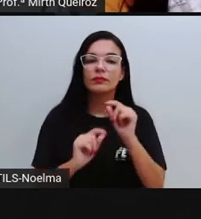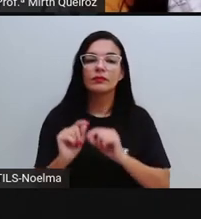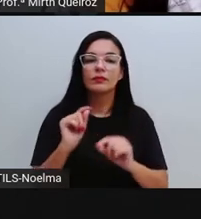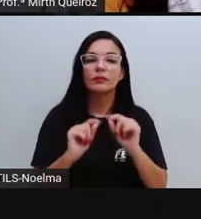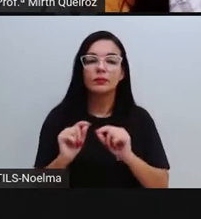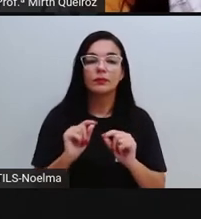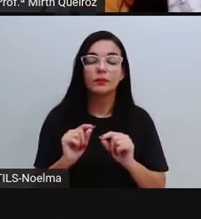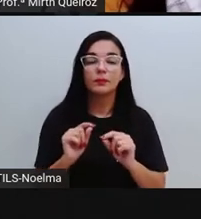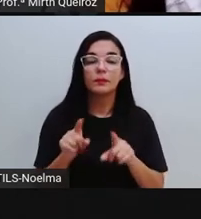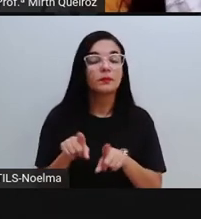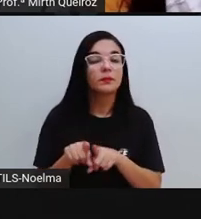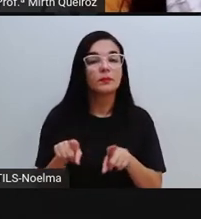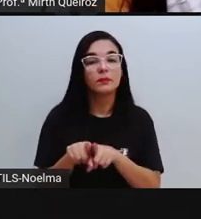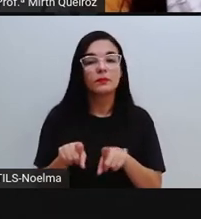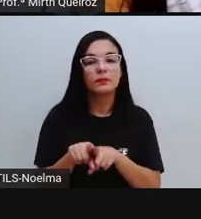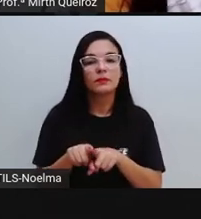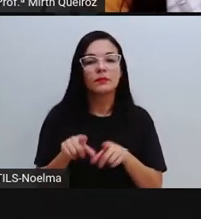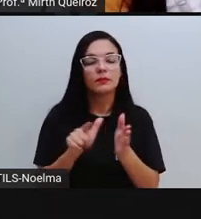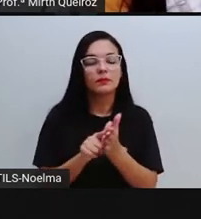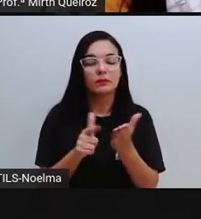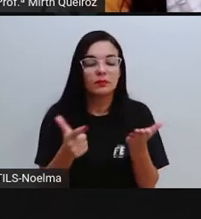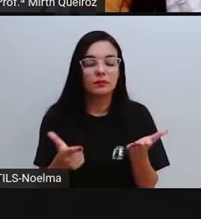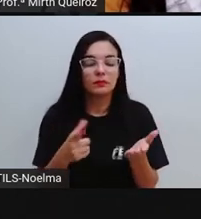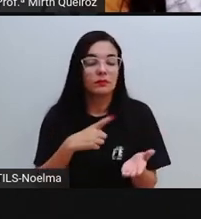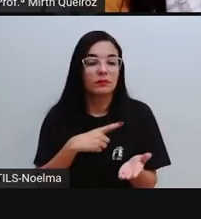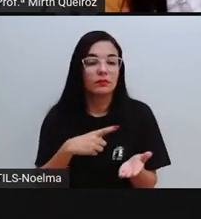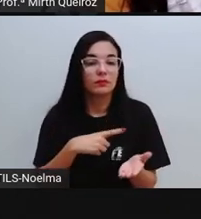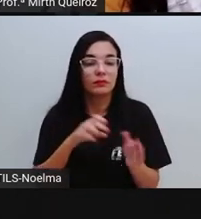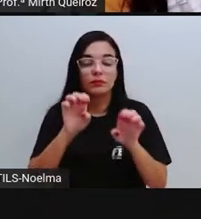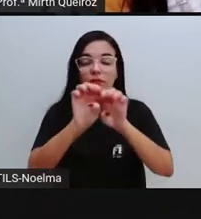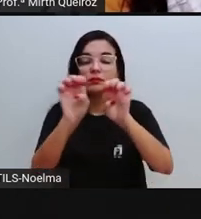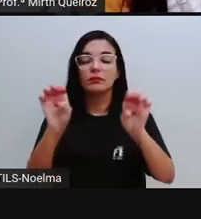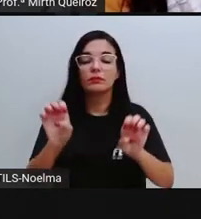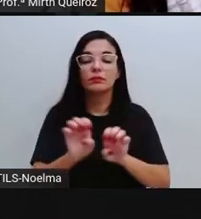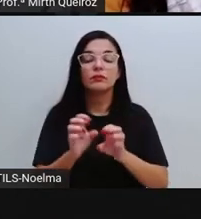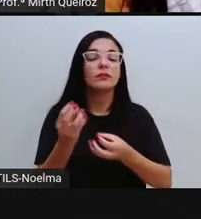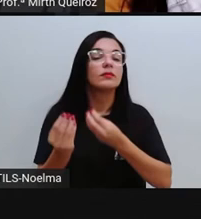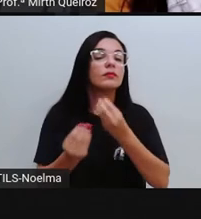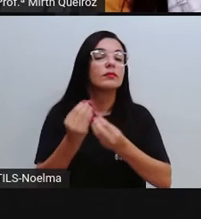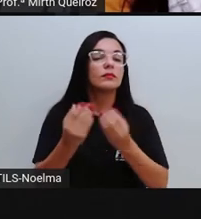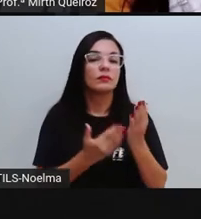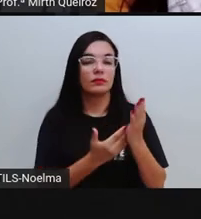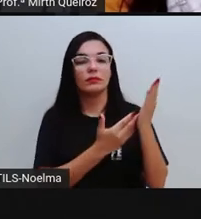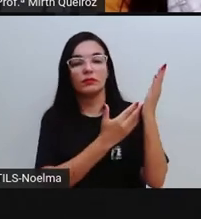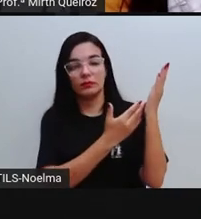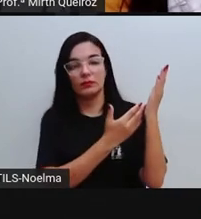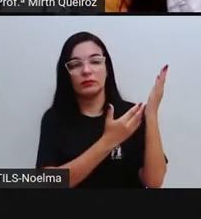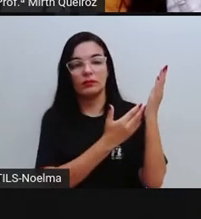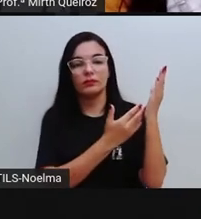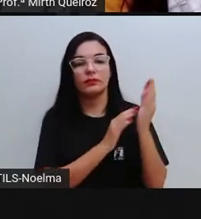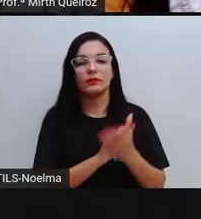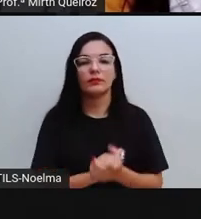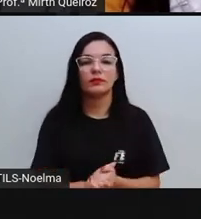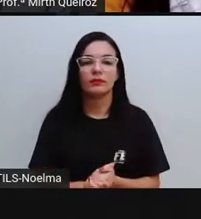esse jornal possui, a estrutura do jornal digital.